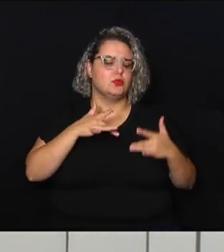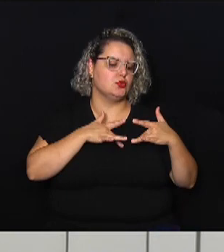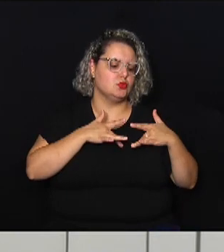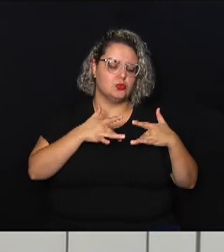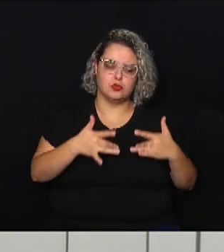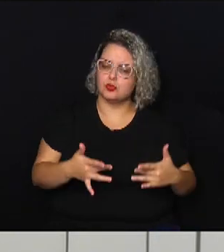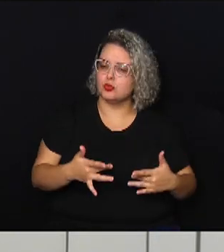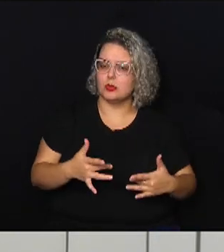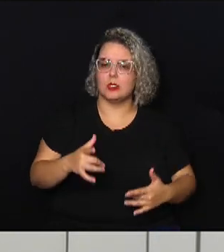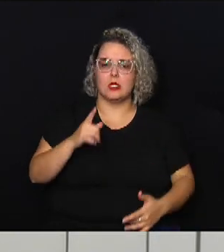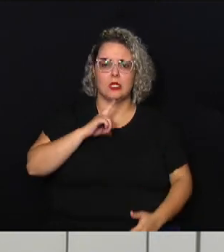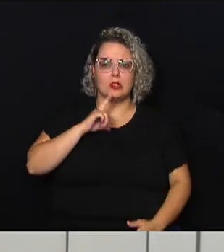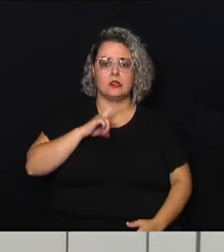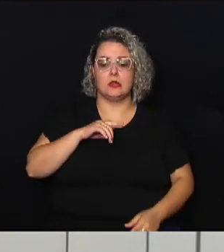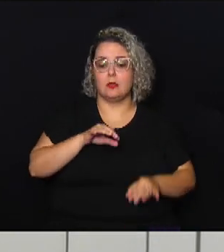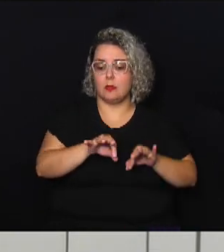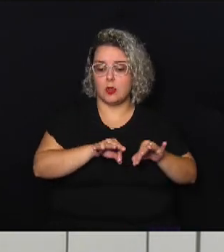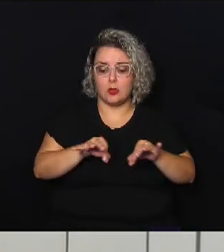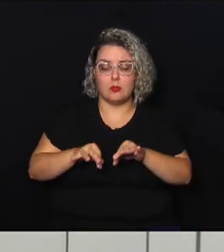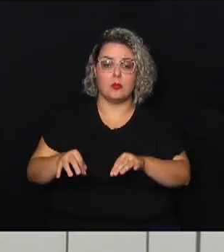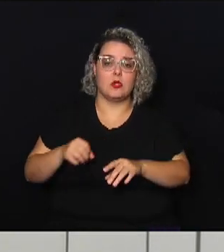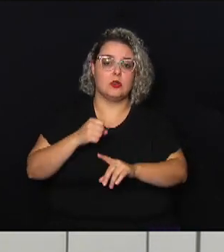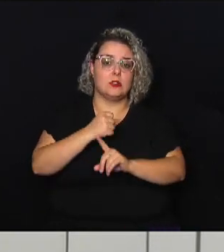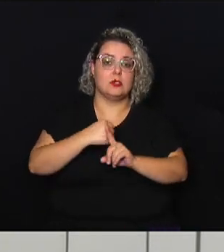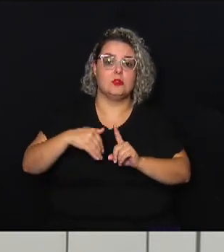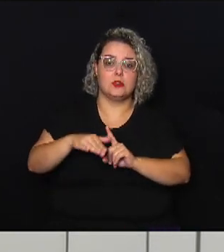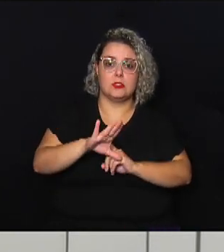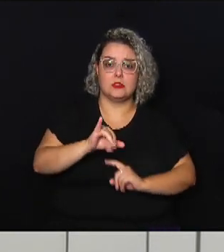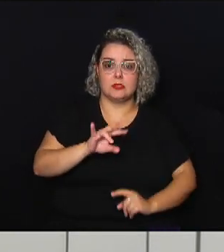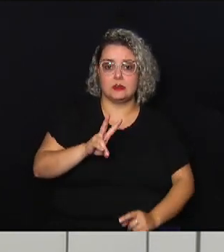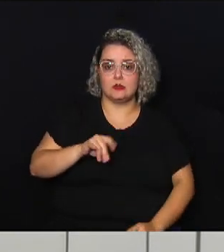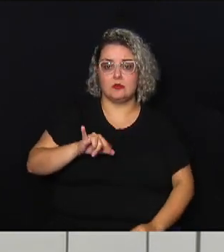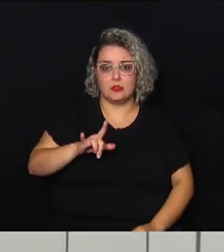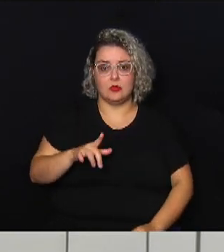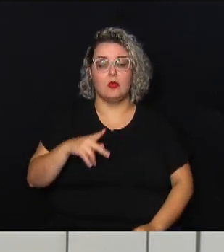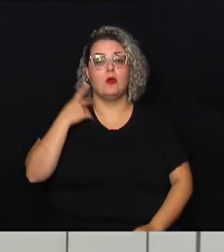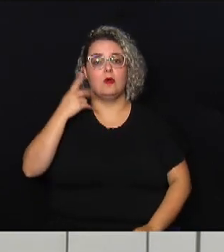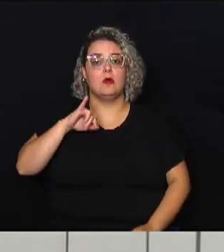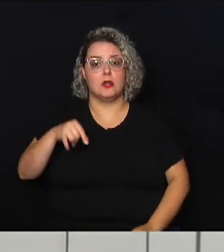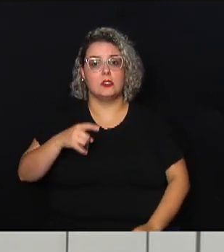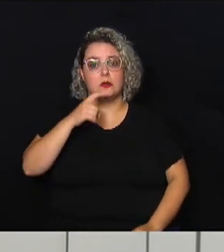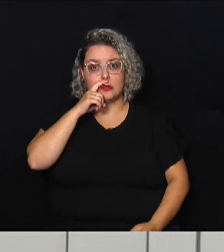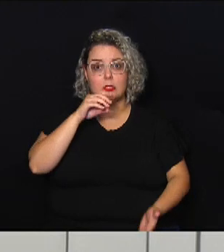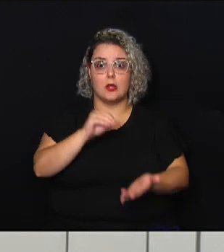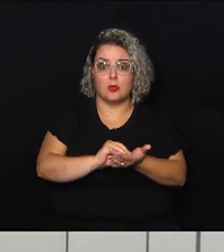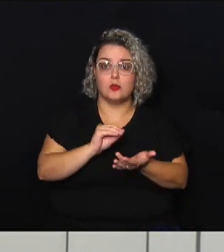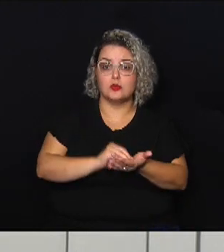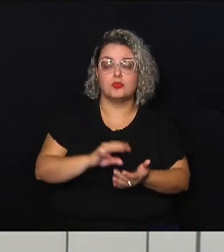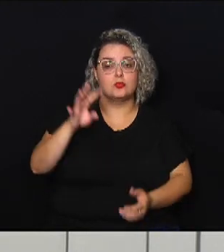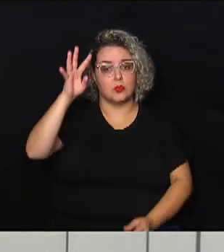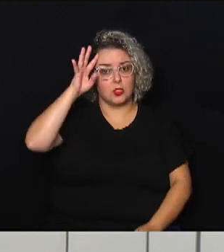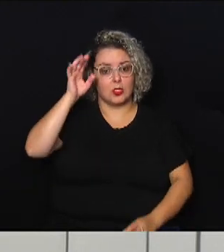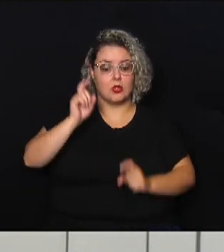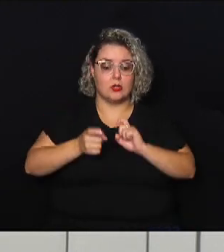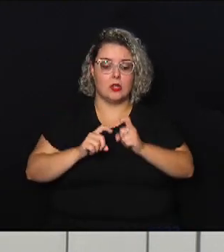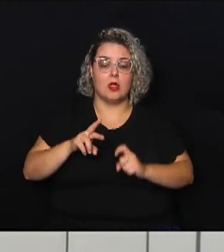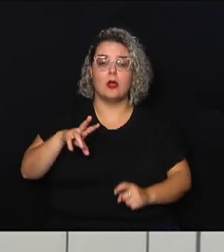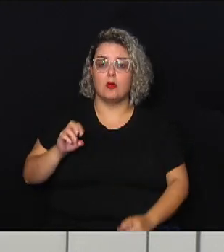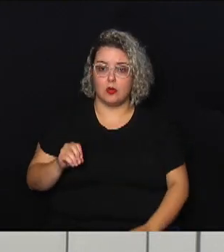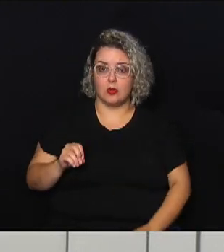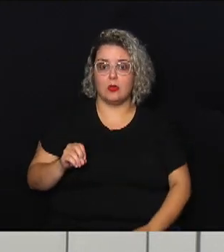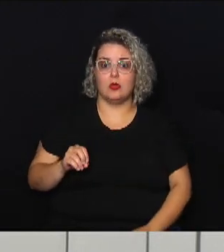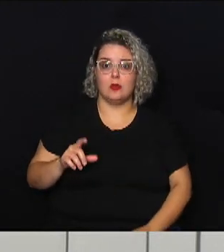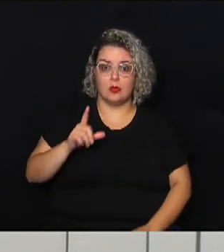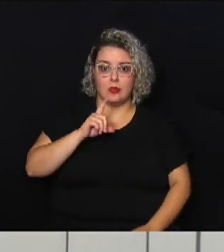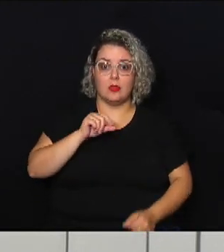tem aqui uma organização da sociedade civil o vereador Schneider falou na última quarta-feira na reunião ordinária que inclusive fez